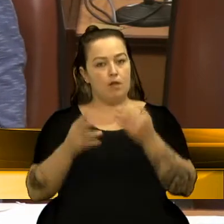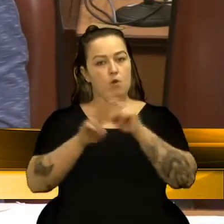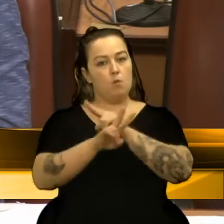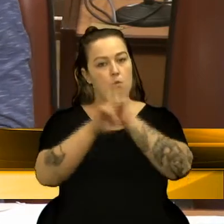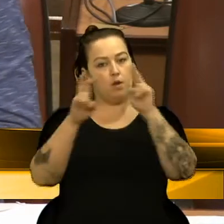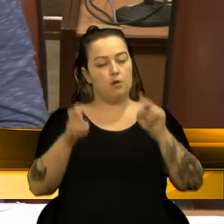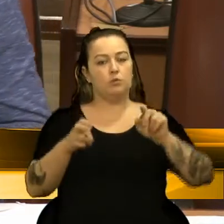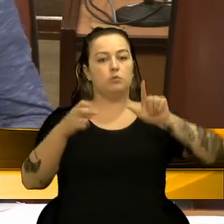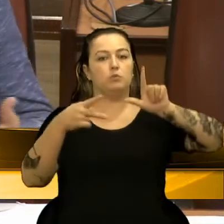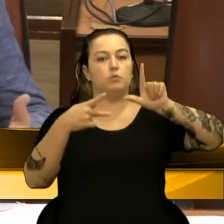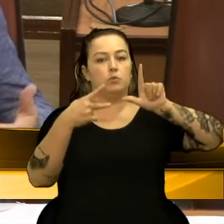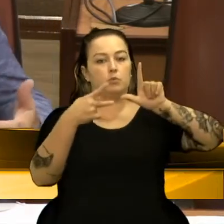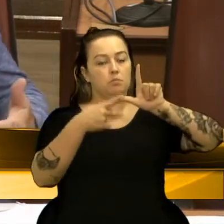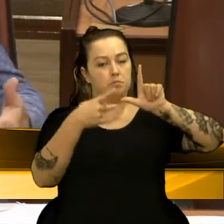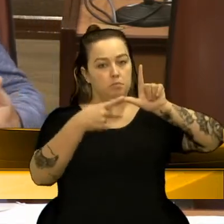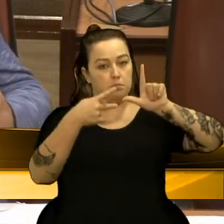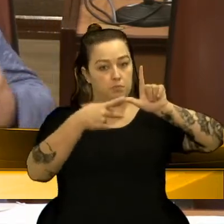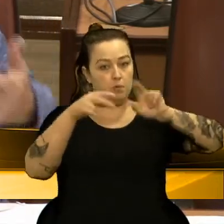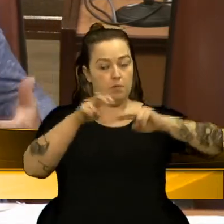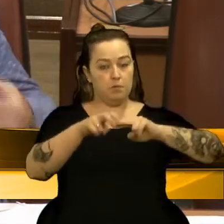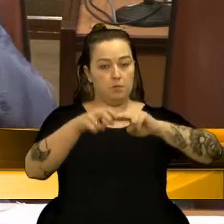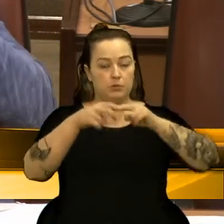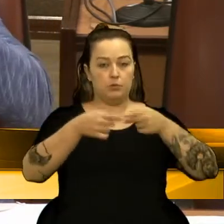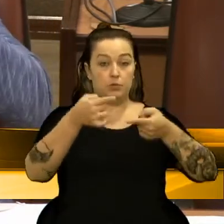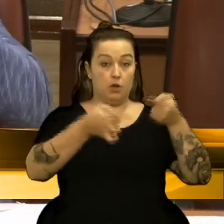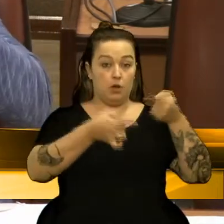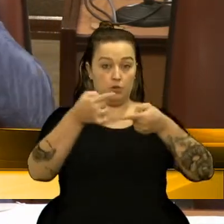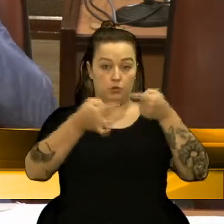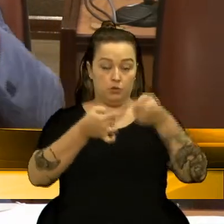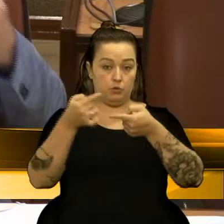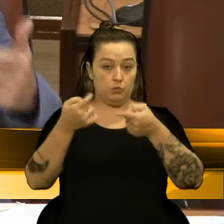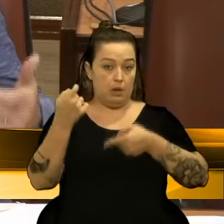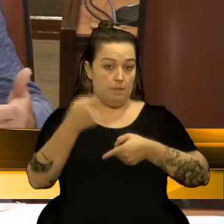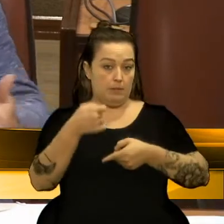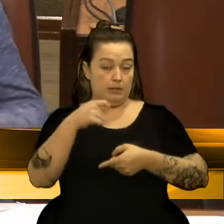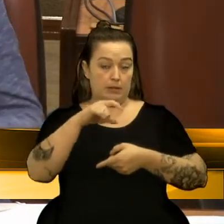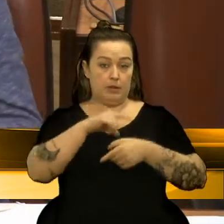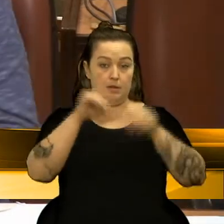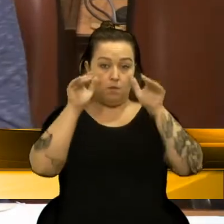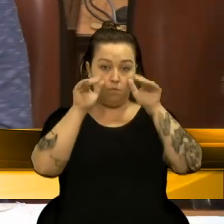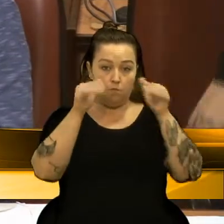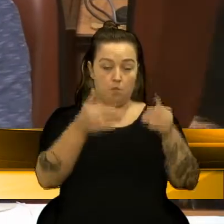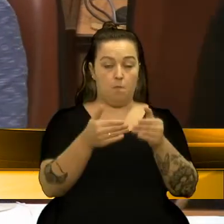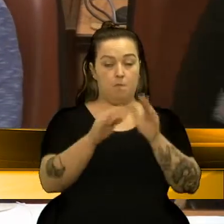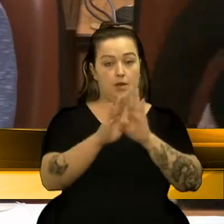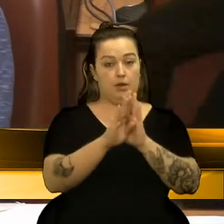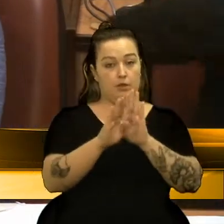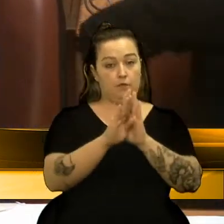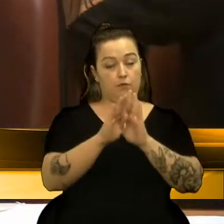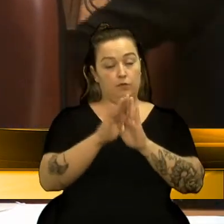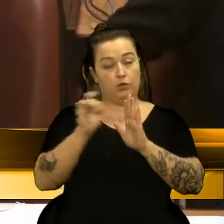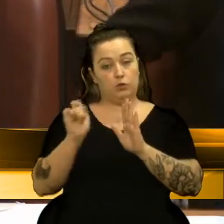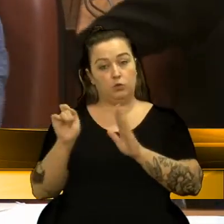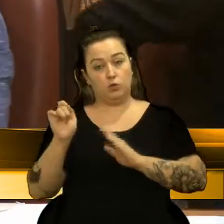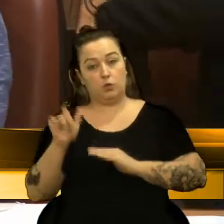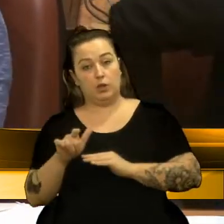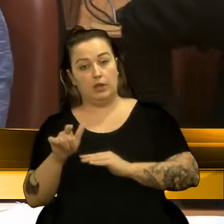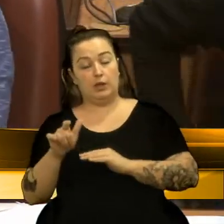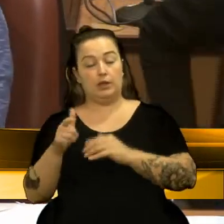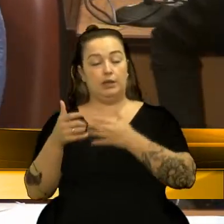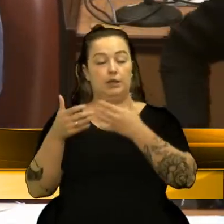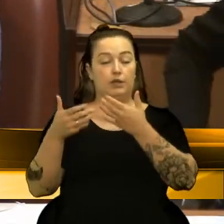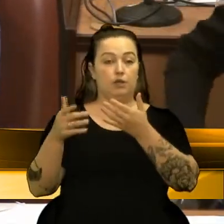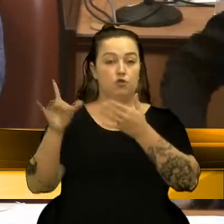acho que a discussão, ela deve se reportar mais ao benefício do que propriamente de desconstituir